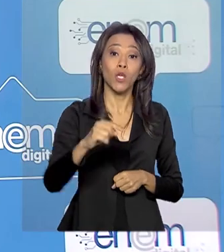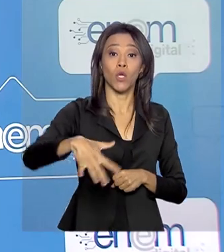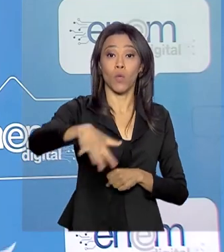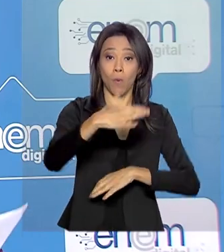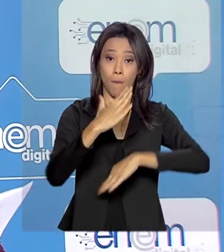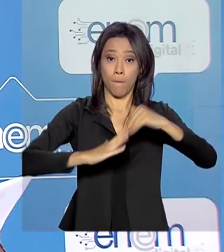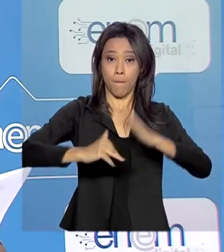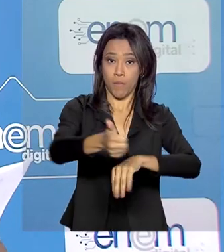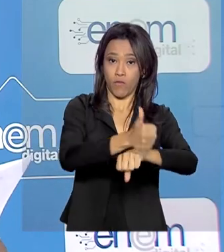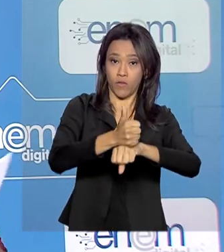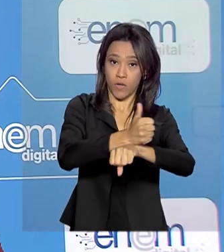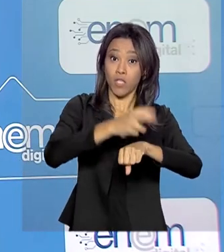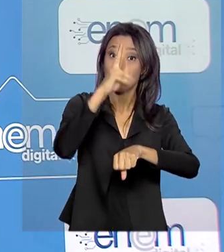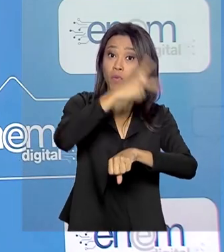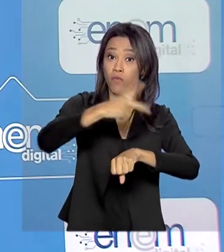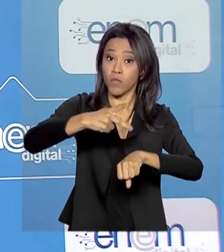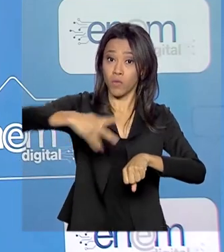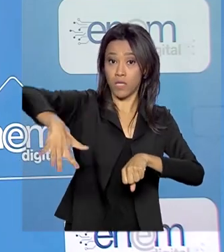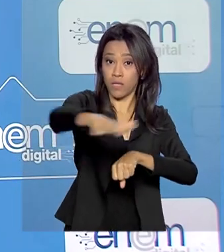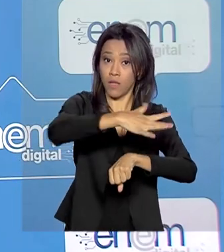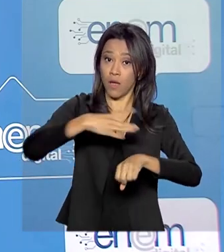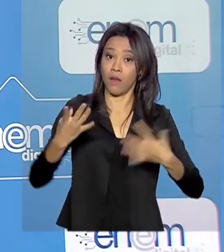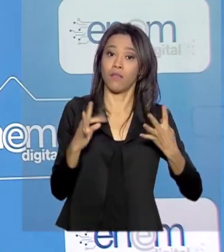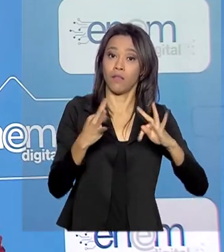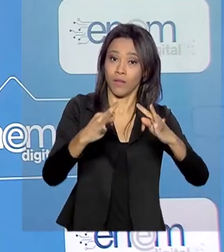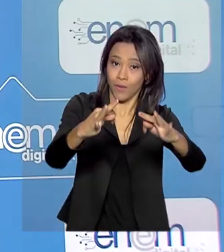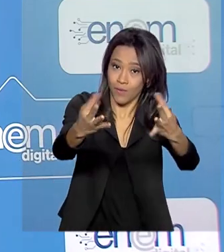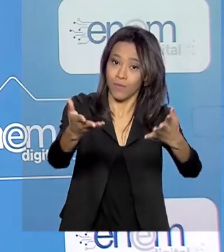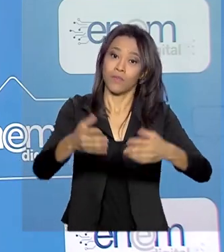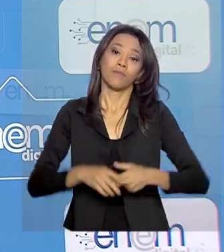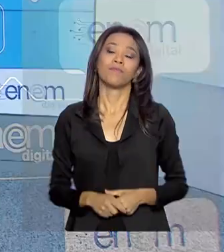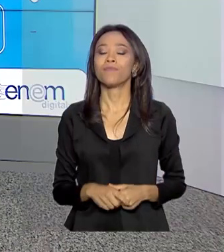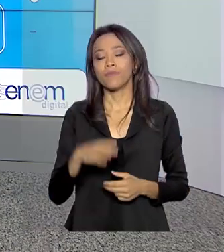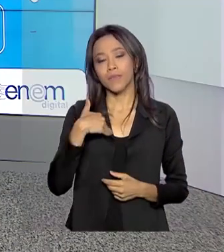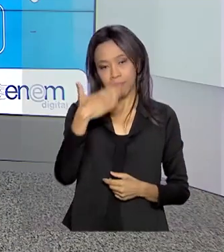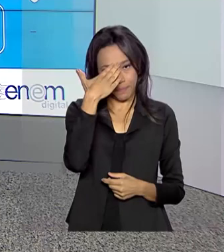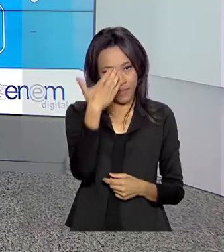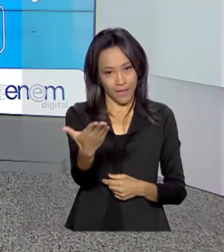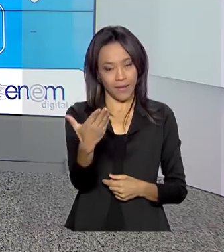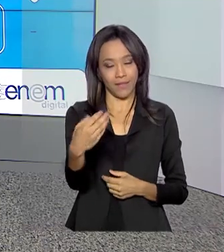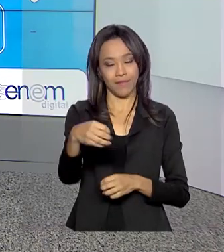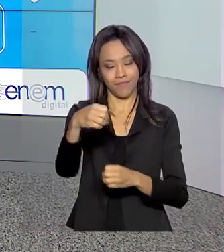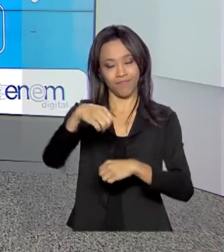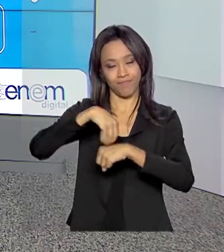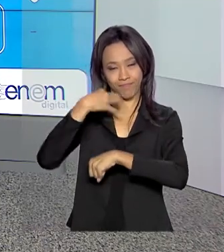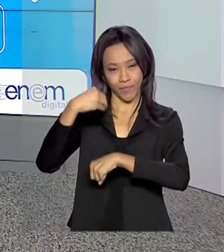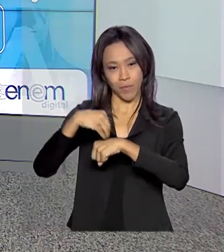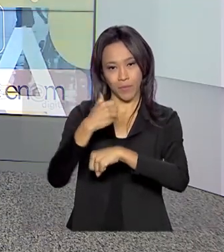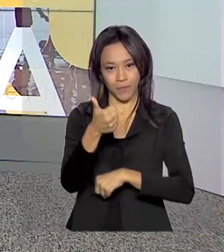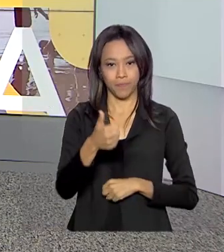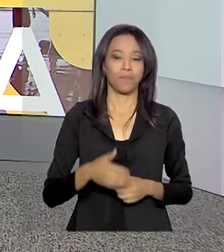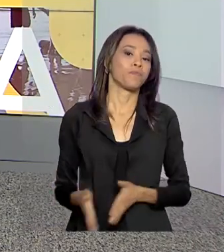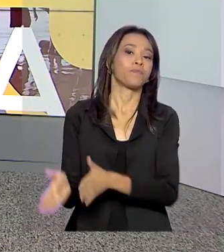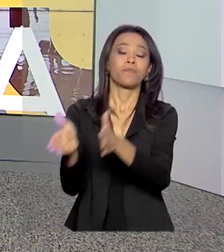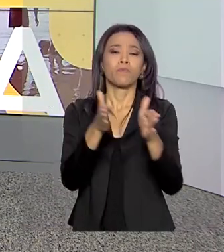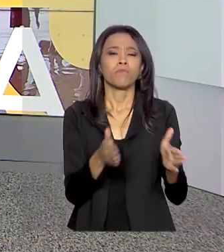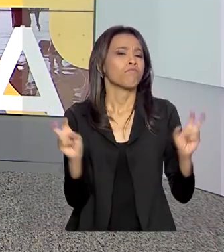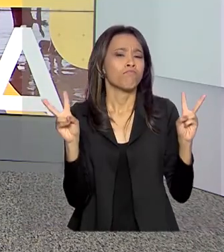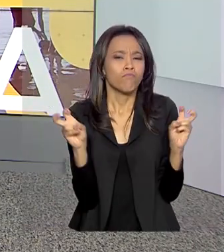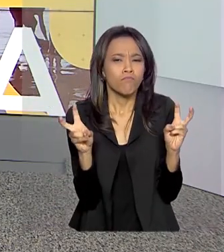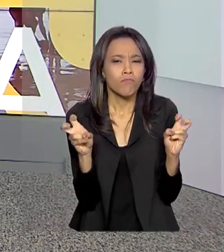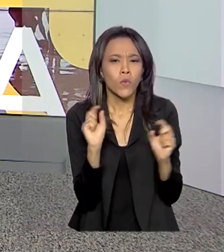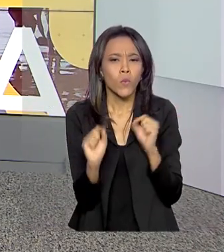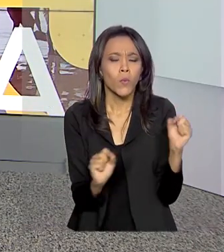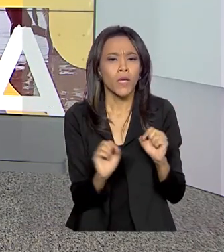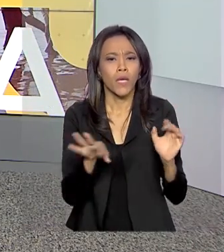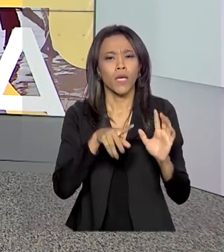tecnológicas no programa Novos Caminhos. Renata, é com você. Obrigada, Vanessa, pelas suas informações. Vamos falar agora da